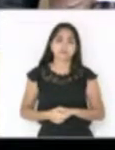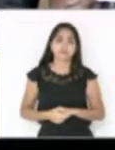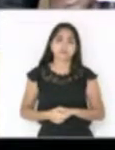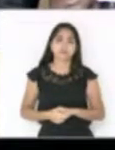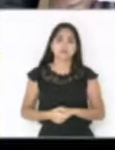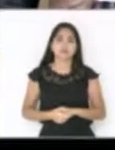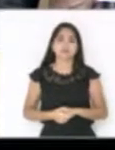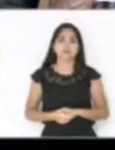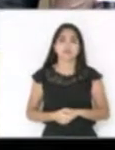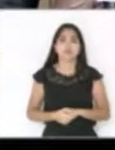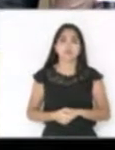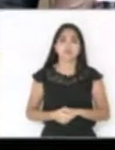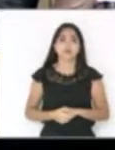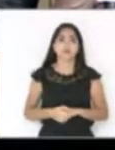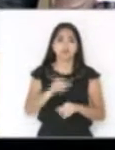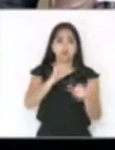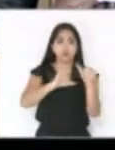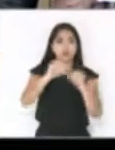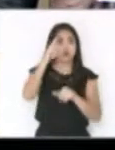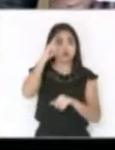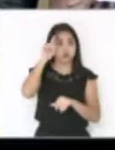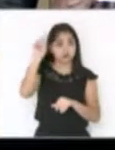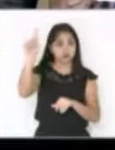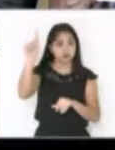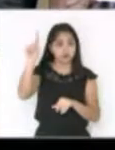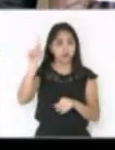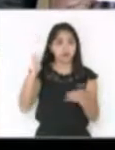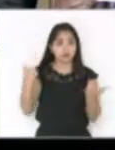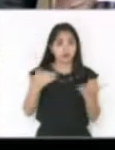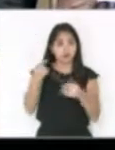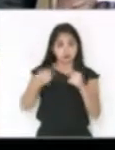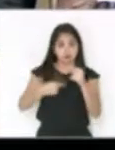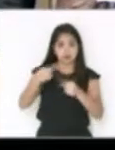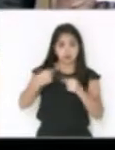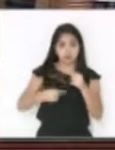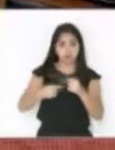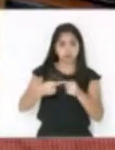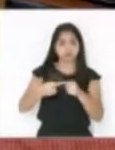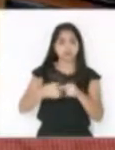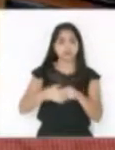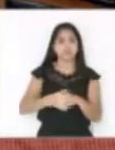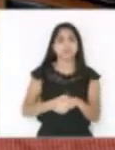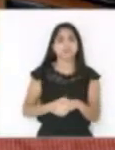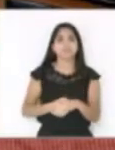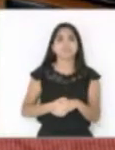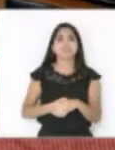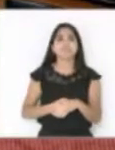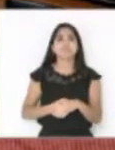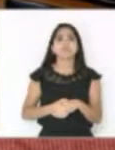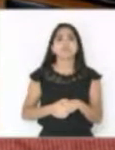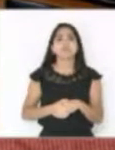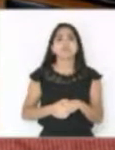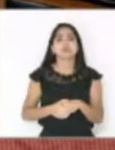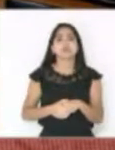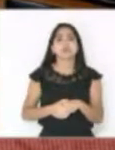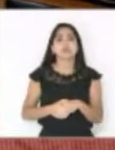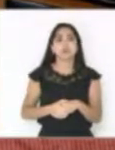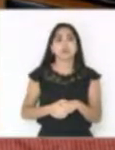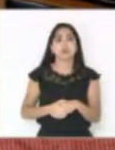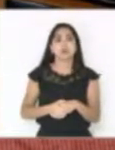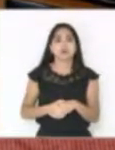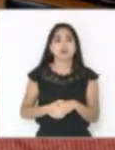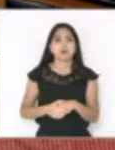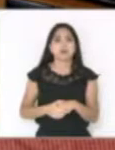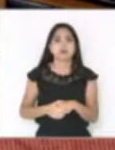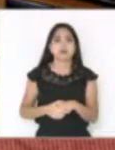Está transferido para o dia de amanhã? Discussão e votação em primeiro turno? Eu não pedi para transferir para amanhã. Não, o silêncio pediu